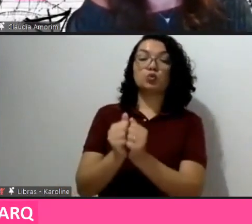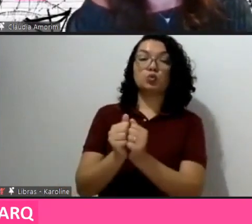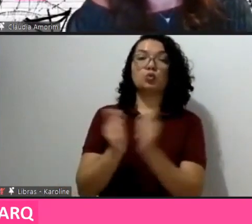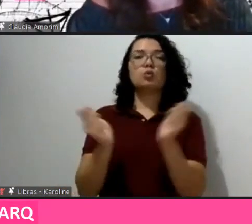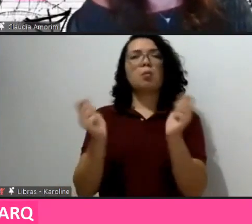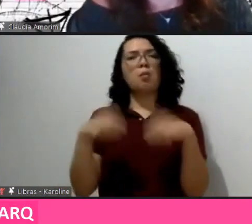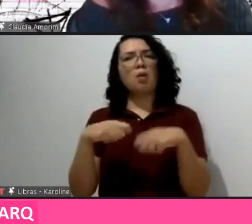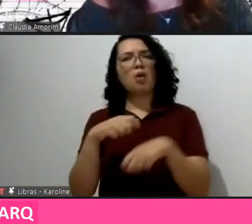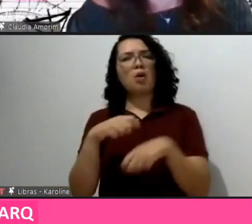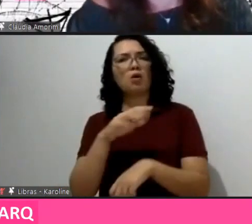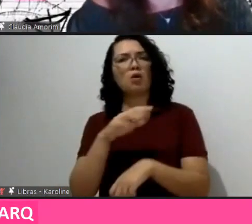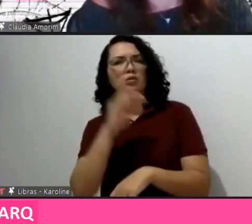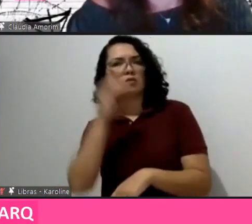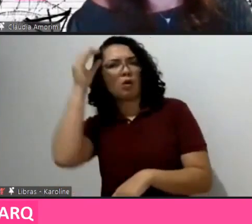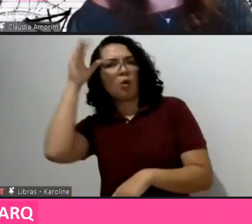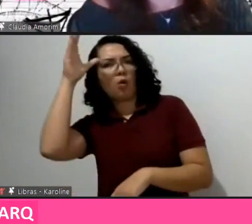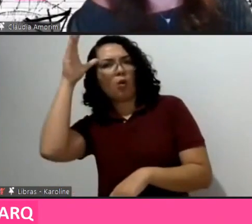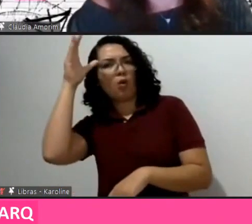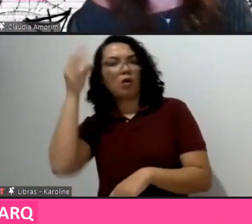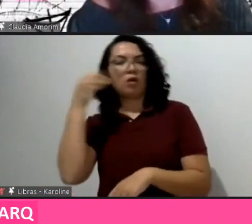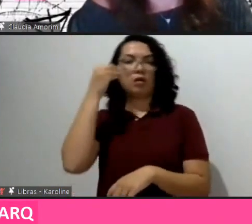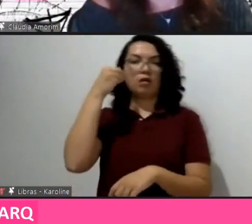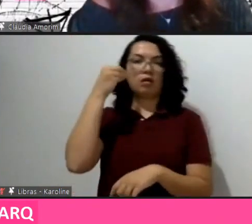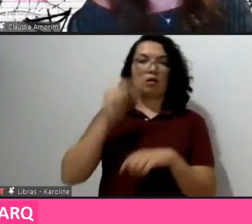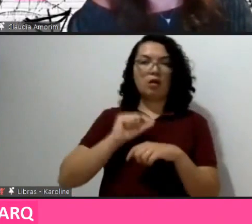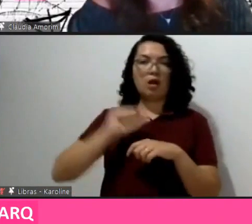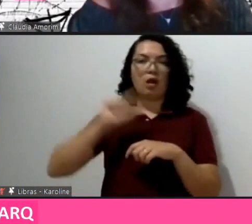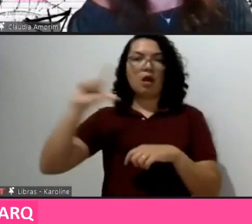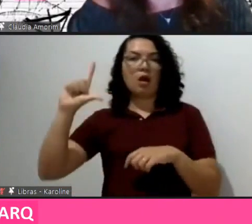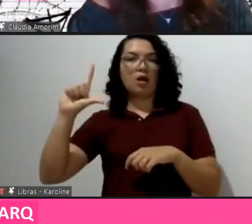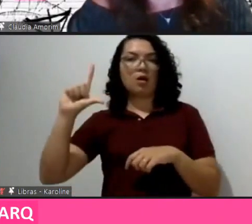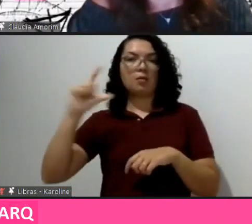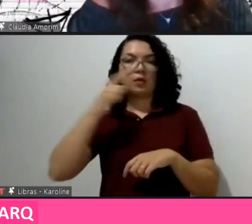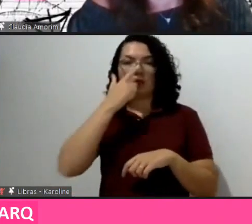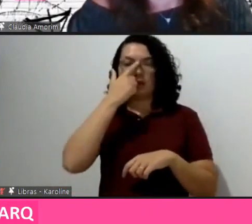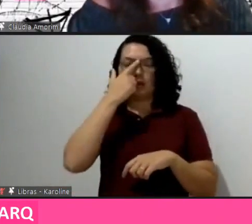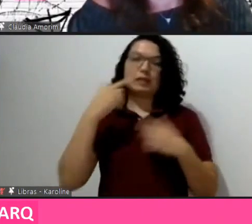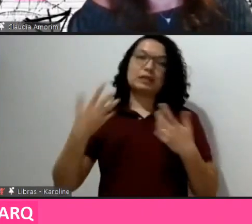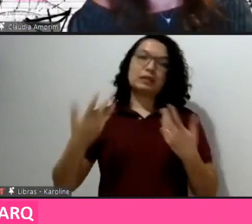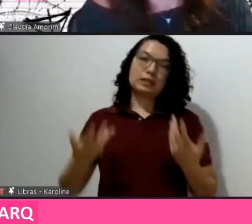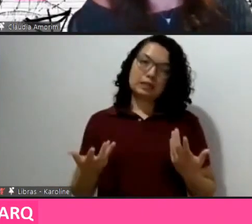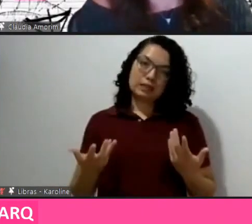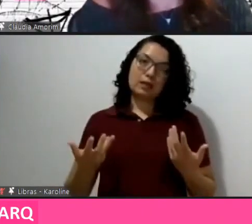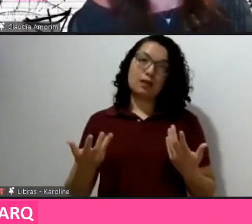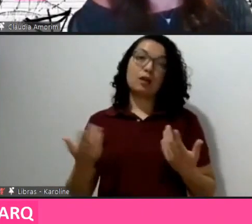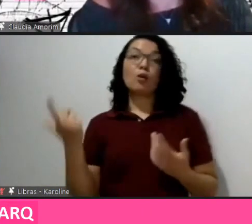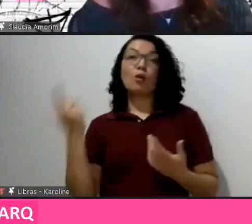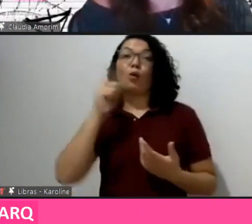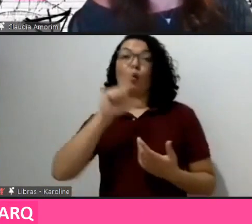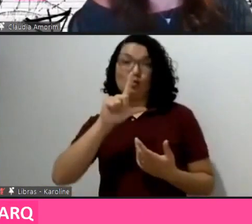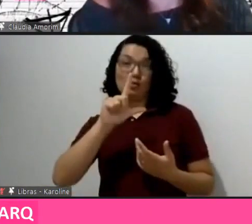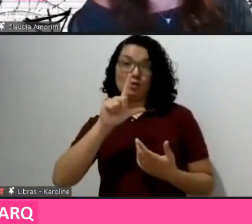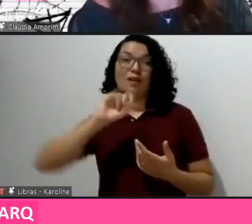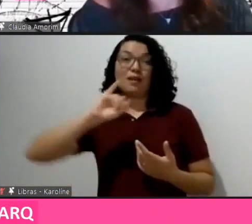disciplinas do posgrado, para as tesis do posgrado, então, estamos fazendo uma exploração de uma espécie de